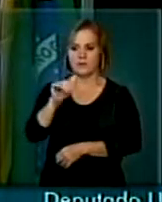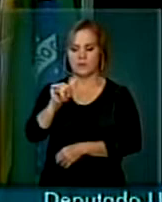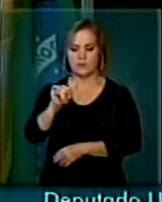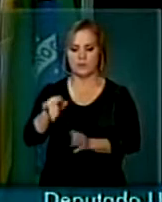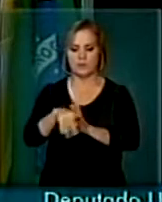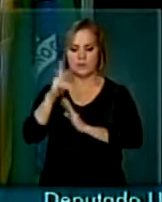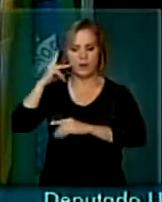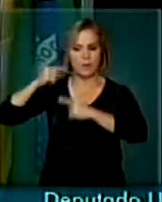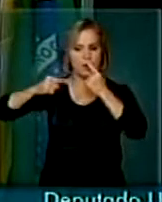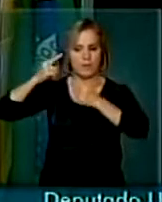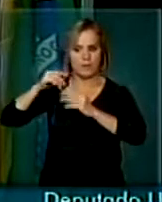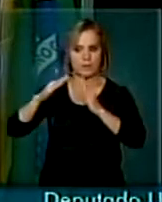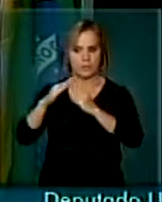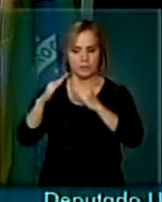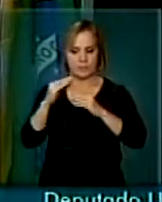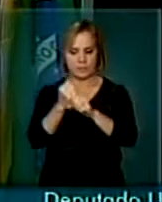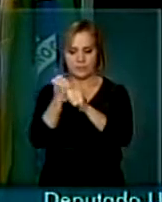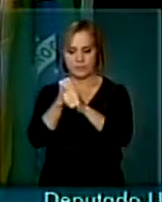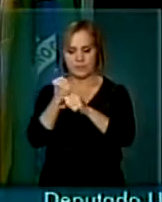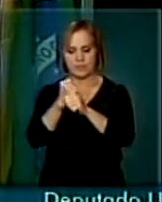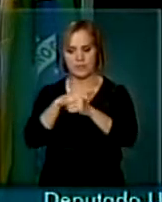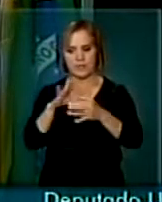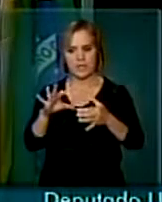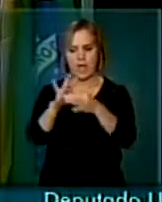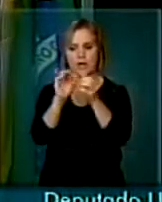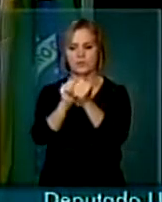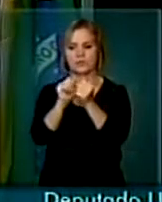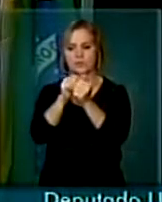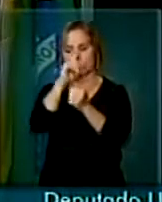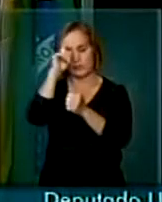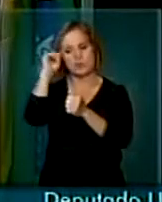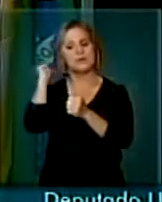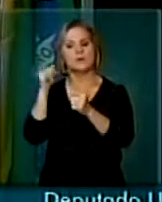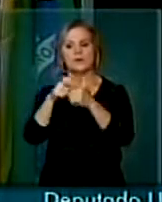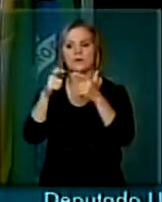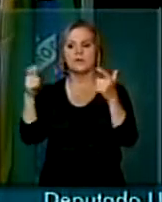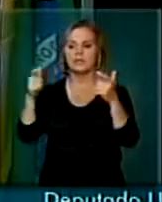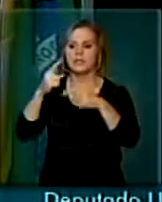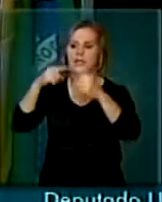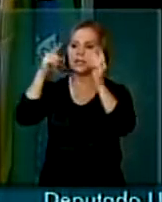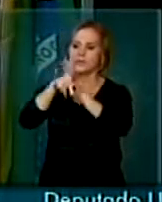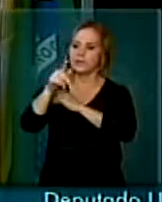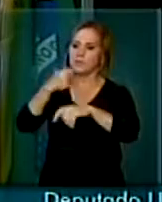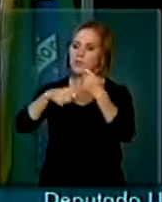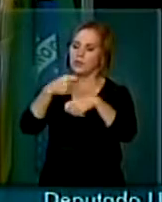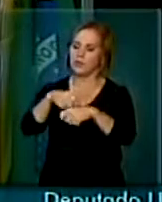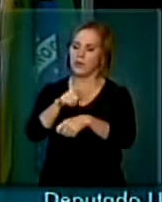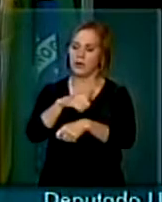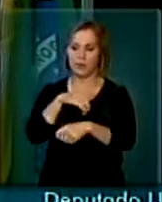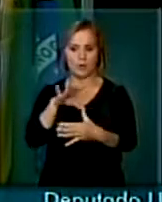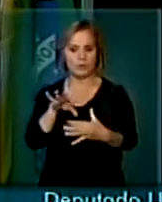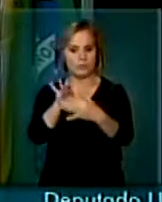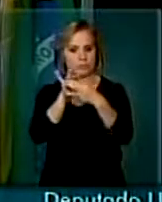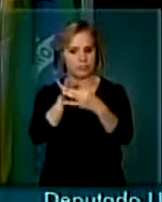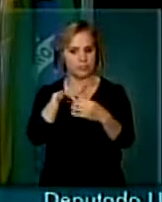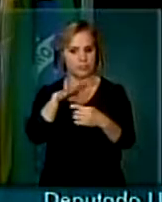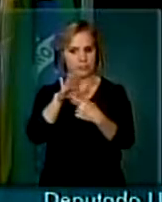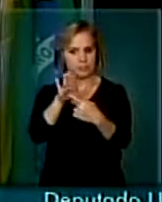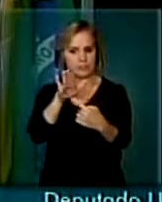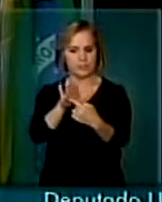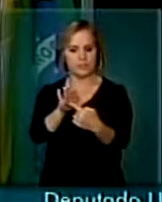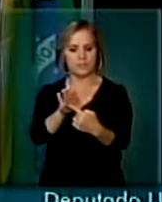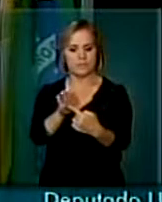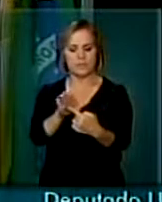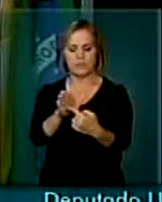política habitacional, está bastante associado ao crescimento econômico. Esta vinculação ficou explícita no